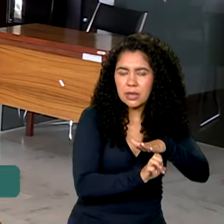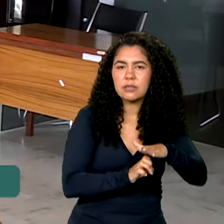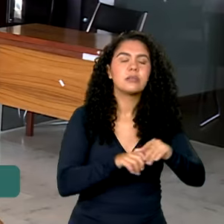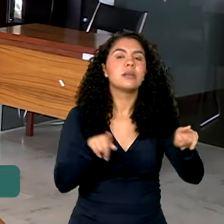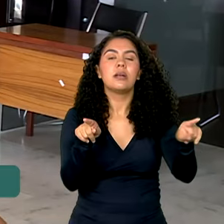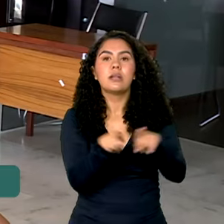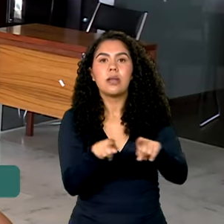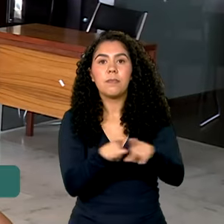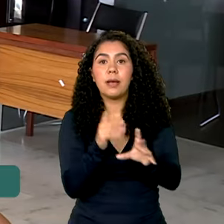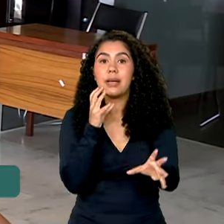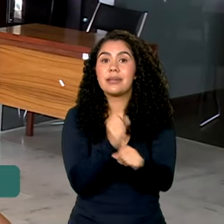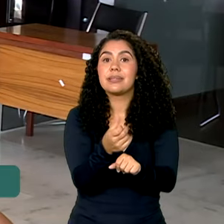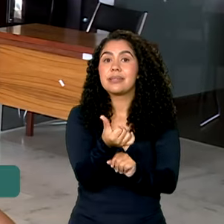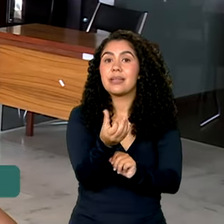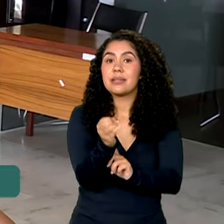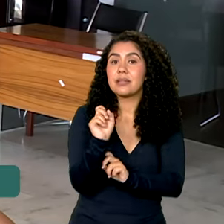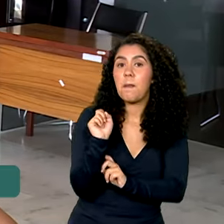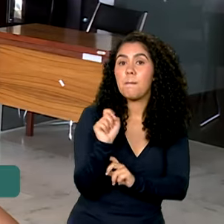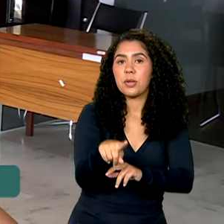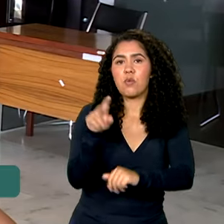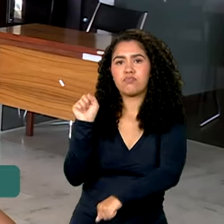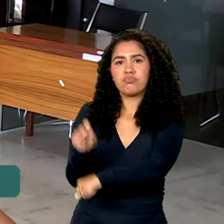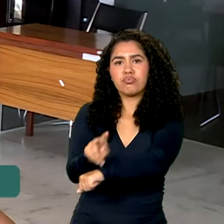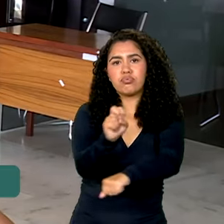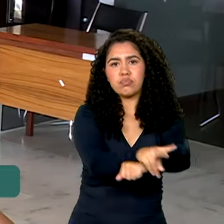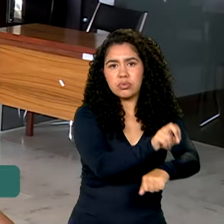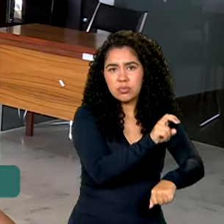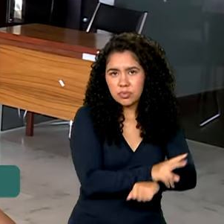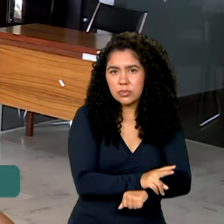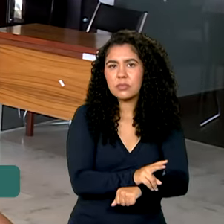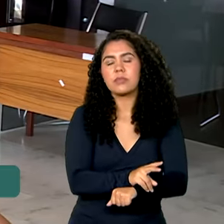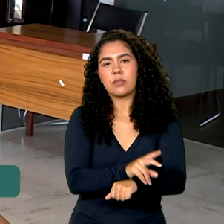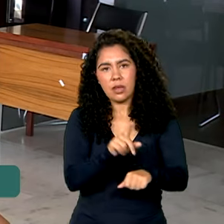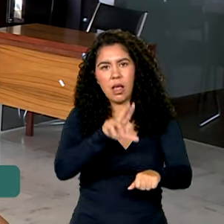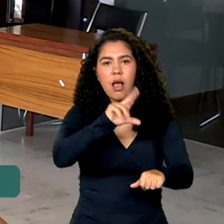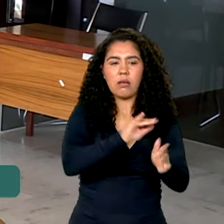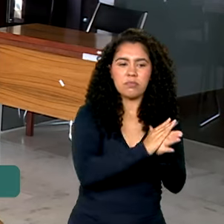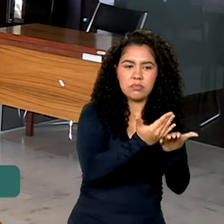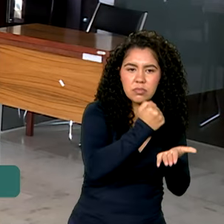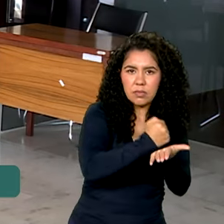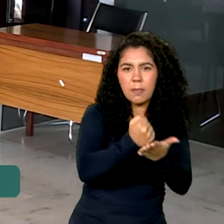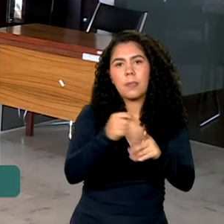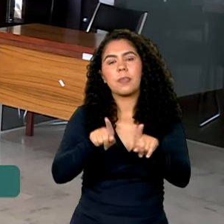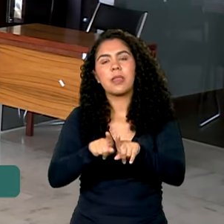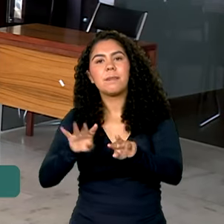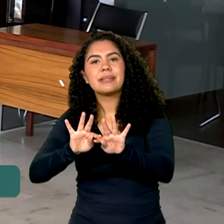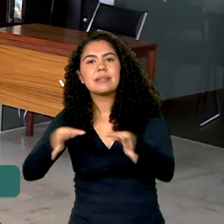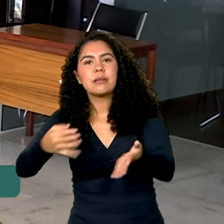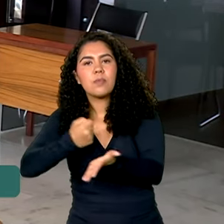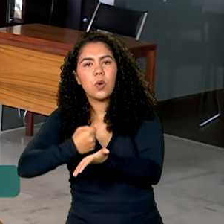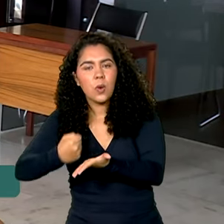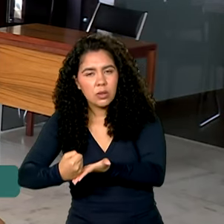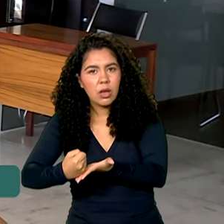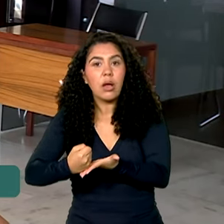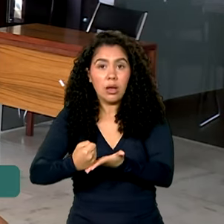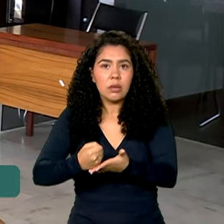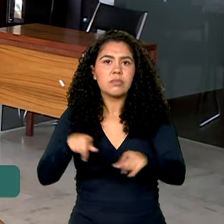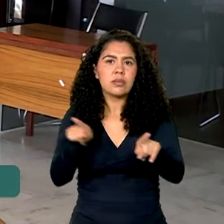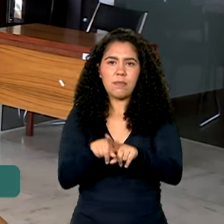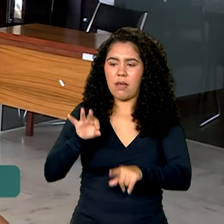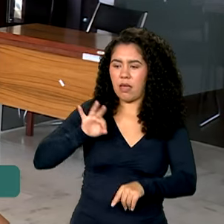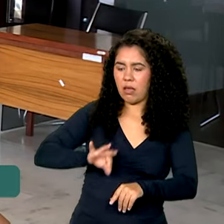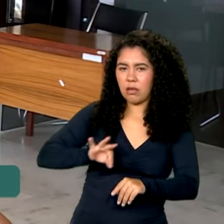geração de 60 mil empregos diretos e indiretos. E isso, uma geração de